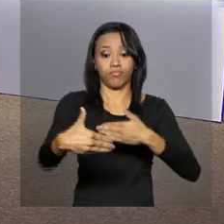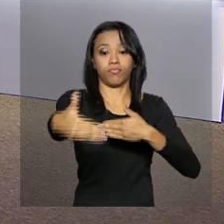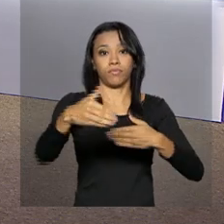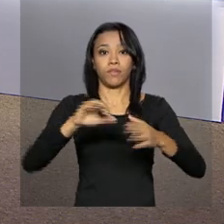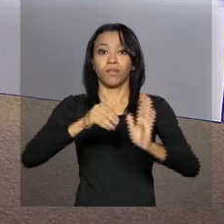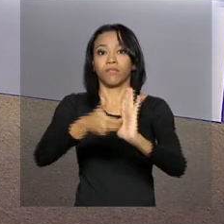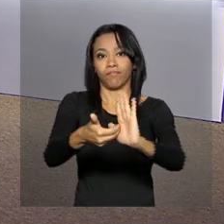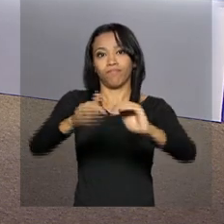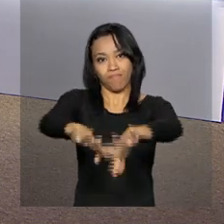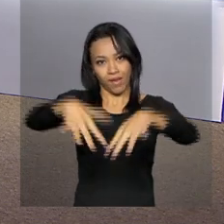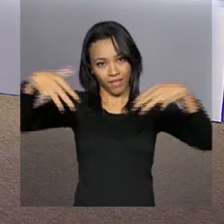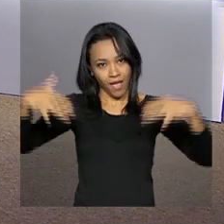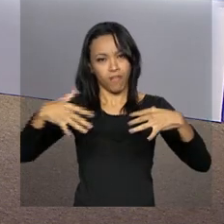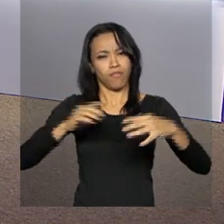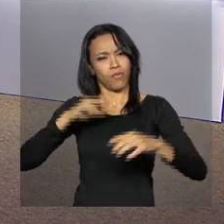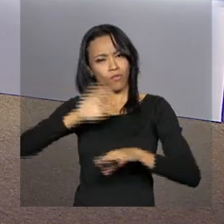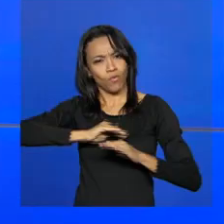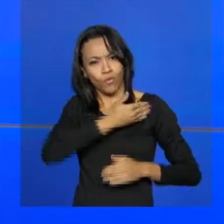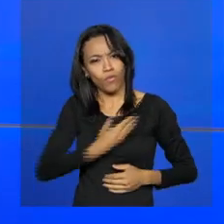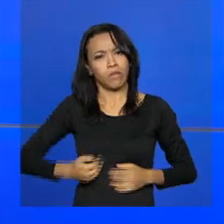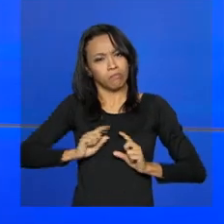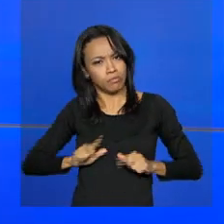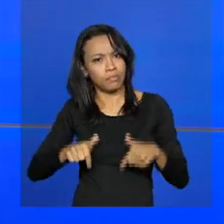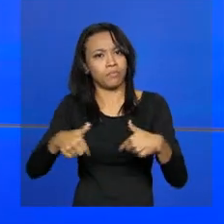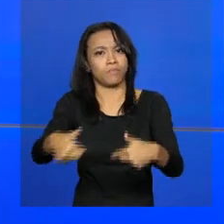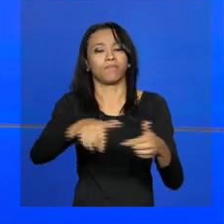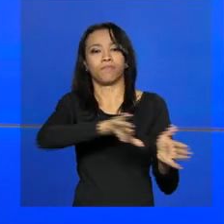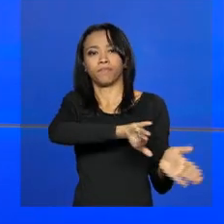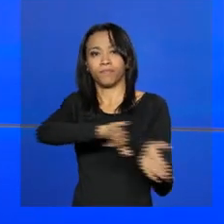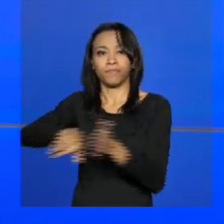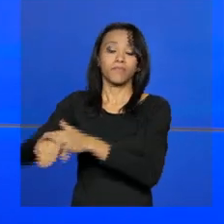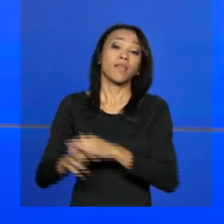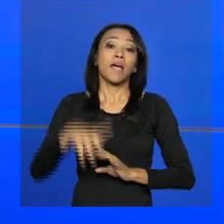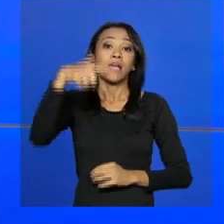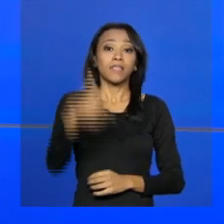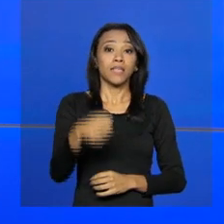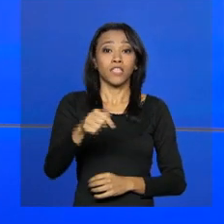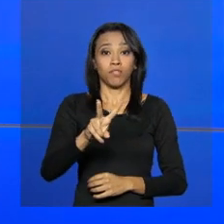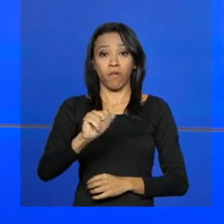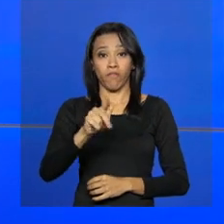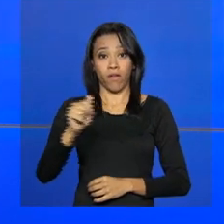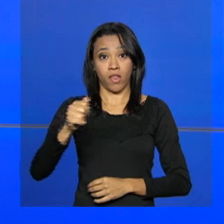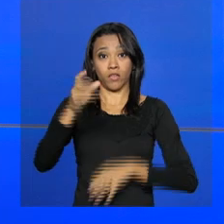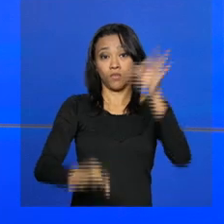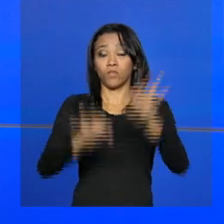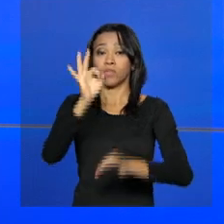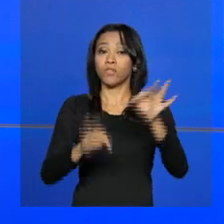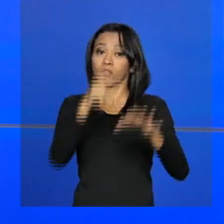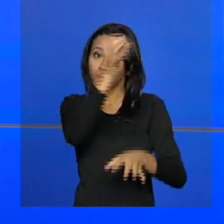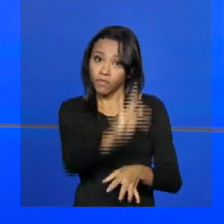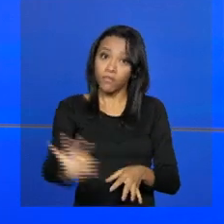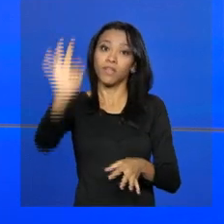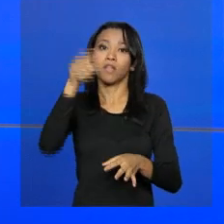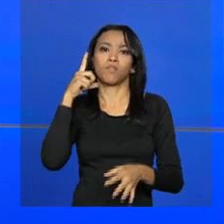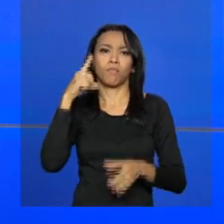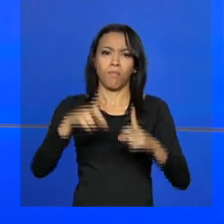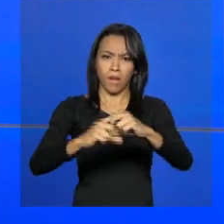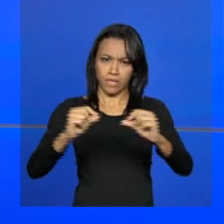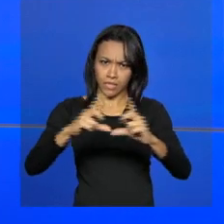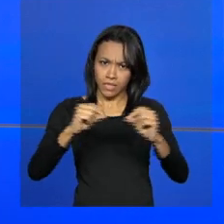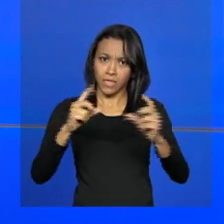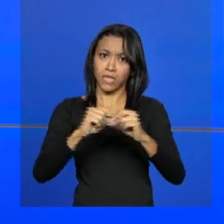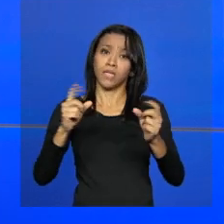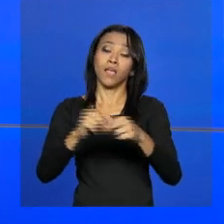buscará fazer ainda mais. A sétima vara da Justiça Federal de Brasília suspendeu a nomeação de Eugênio